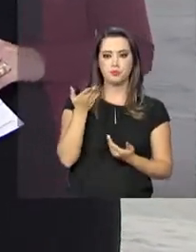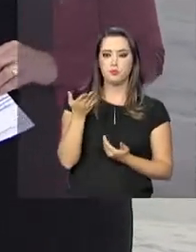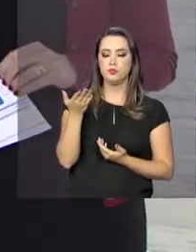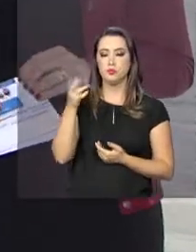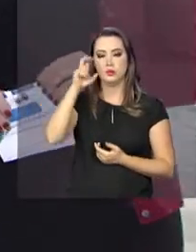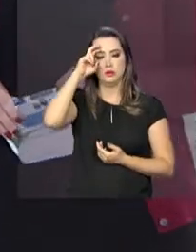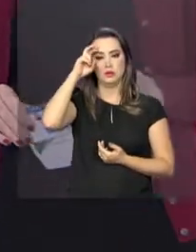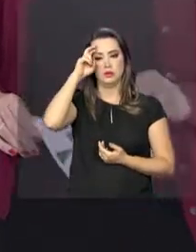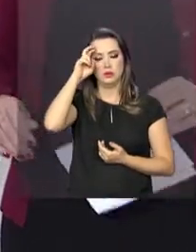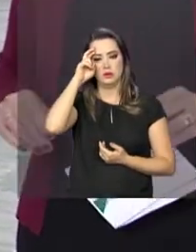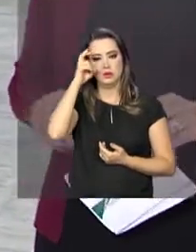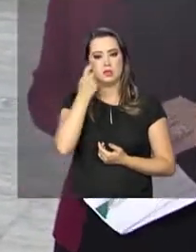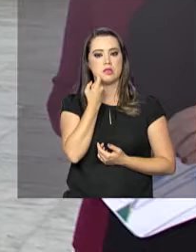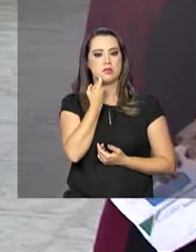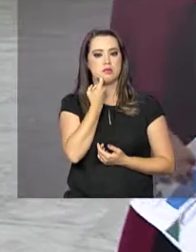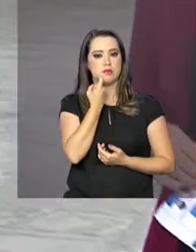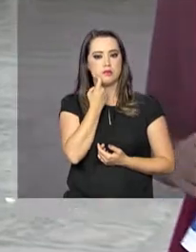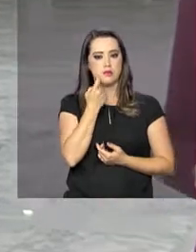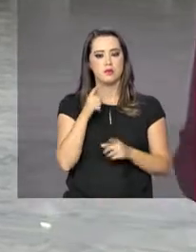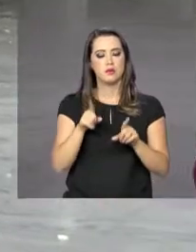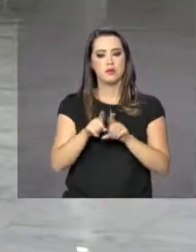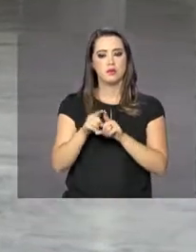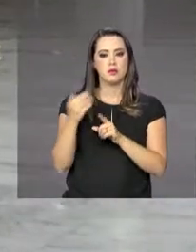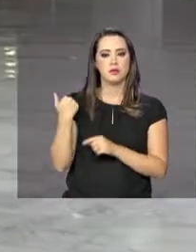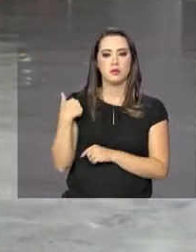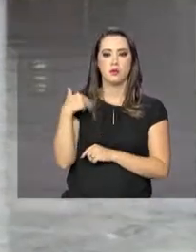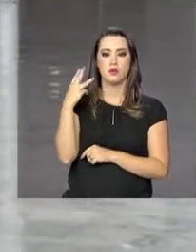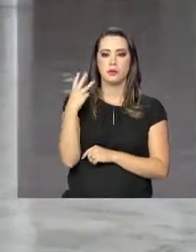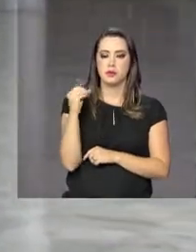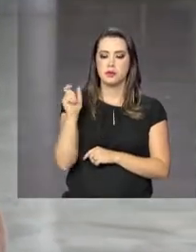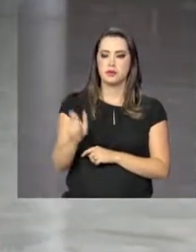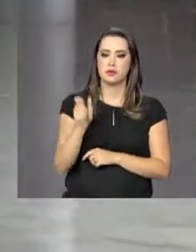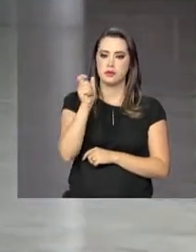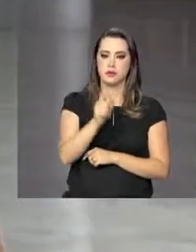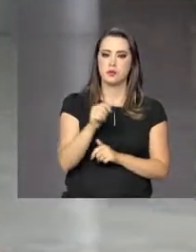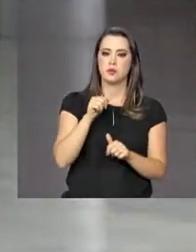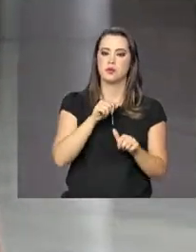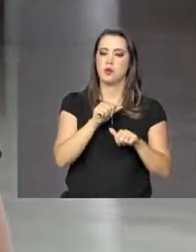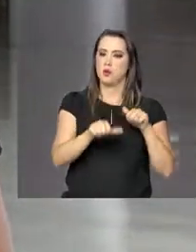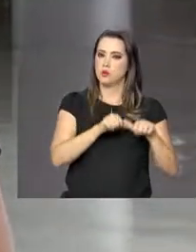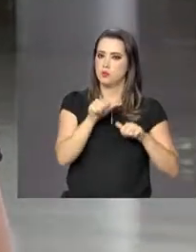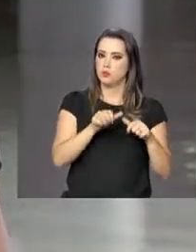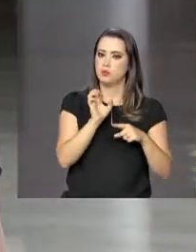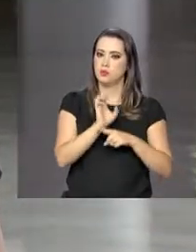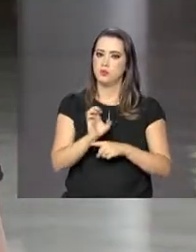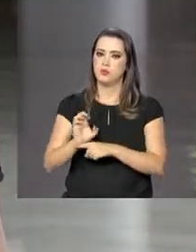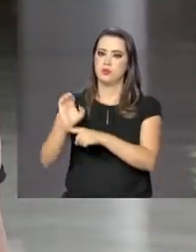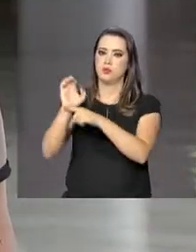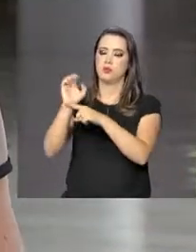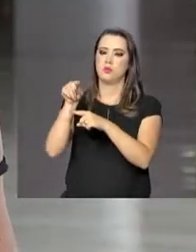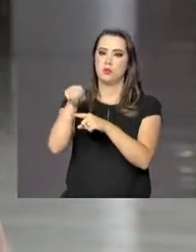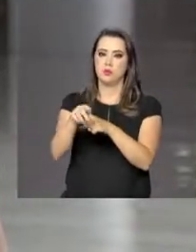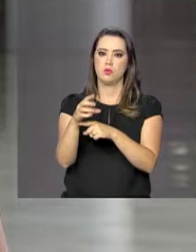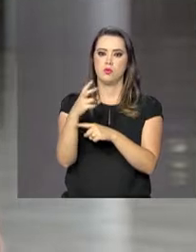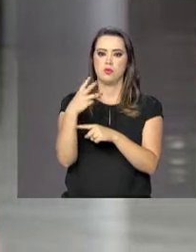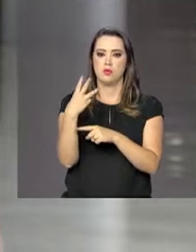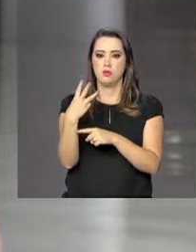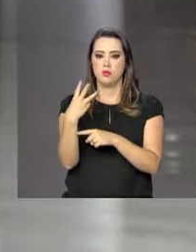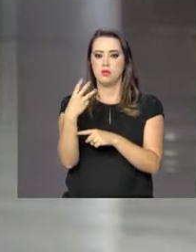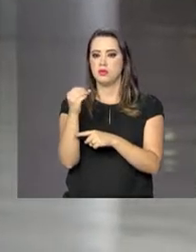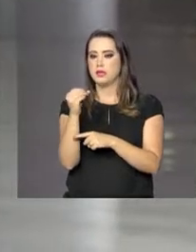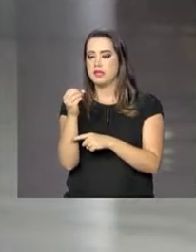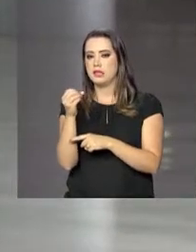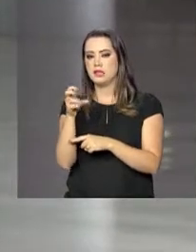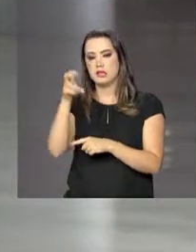quinta-feira e também na sexta-feira, mais 30 venezuelanos serão transferidos, né, na quinta, 30, na sexta, 30,